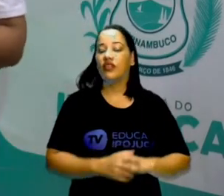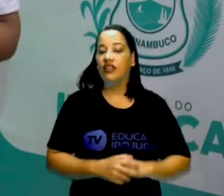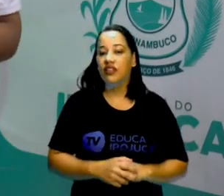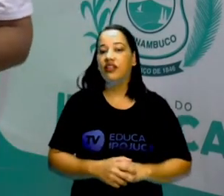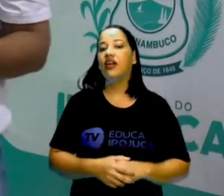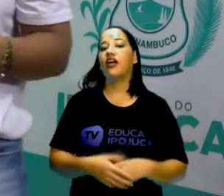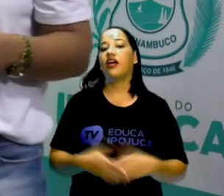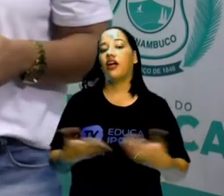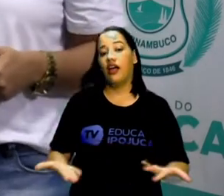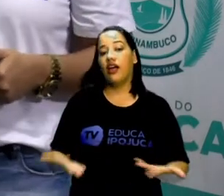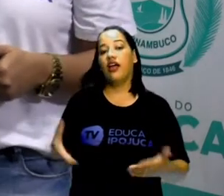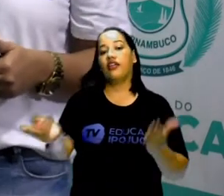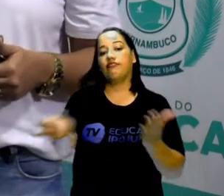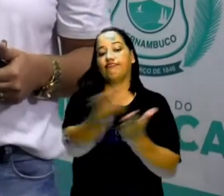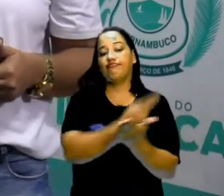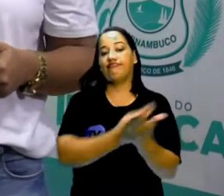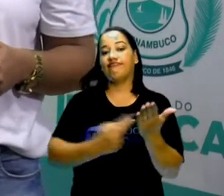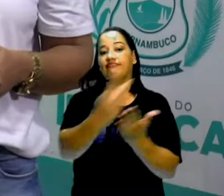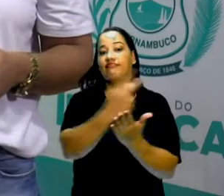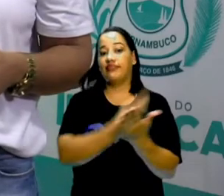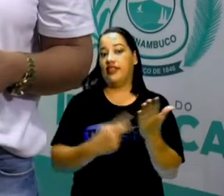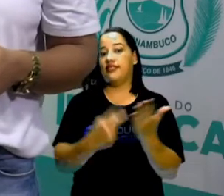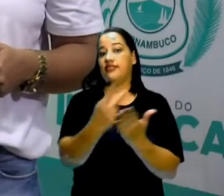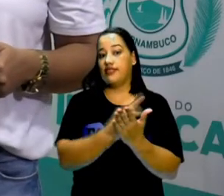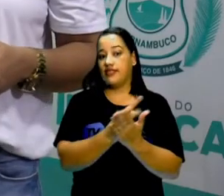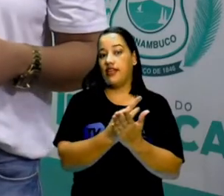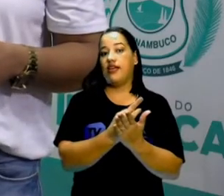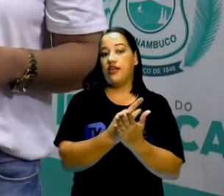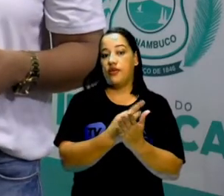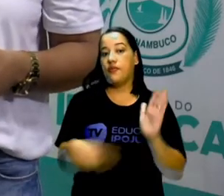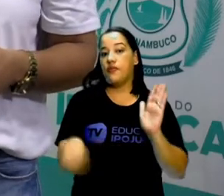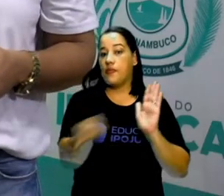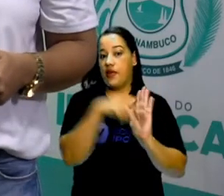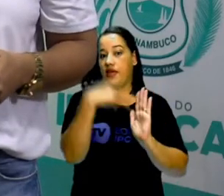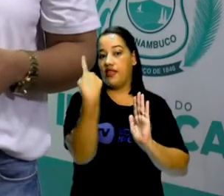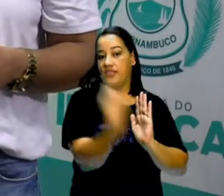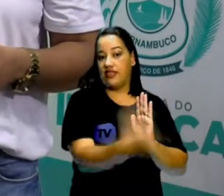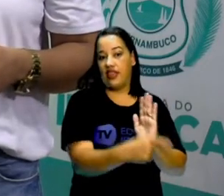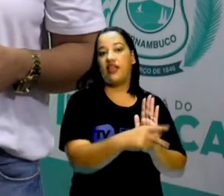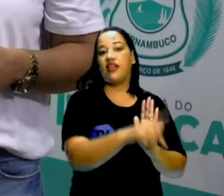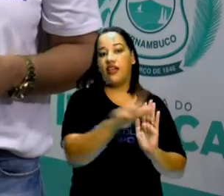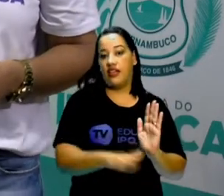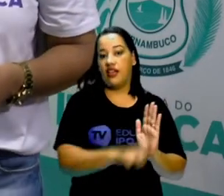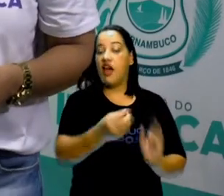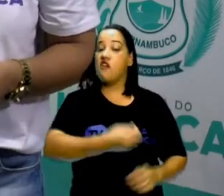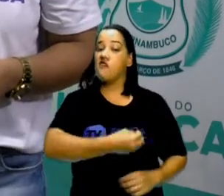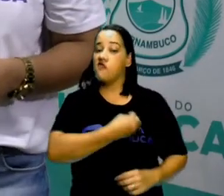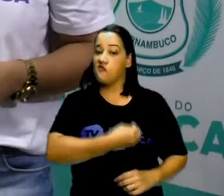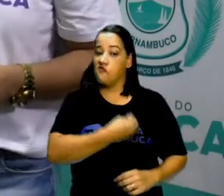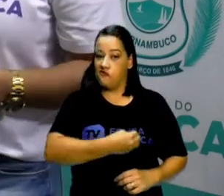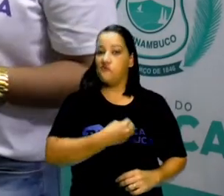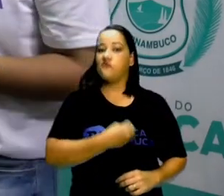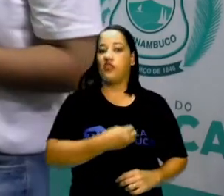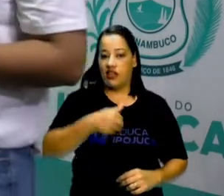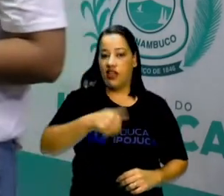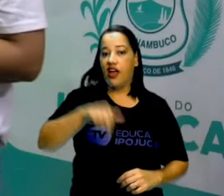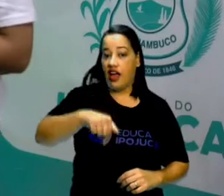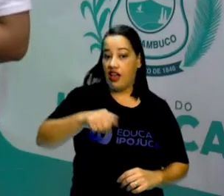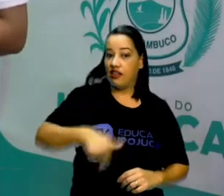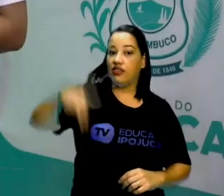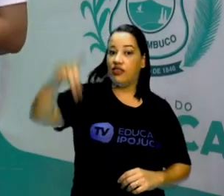os desenhos que são bastante expressivos Do que é vivenciado Na nossa região nordeste